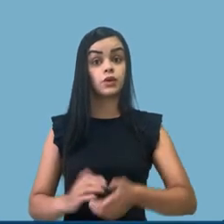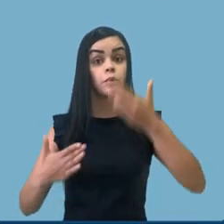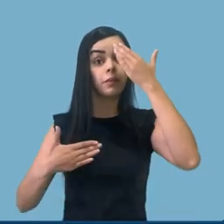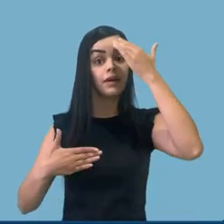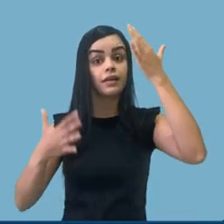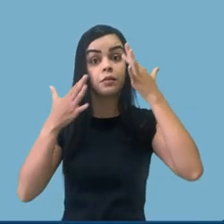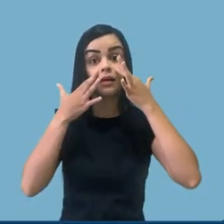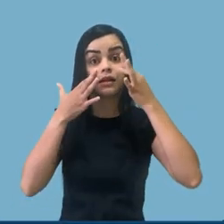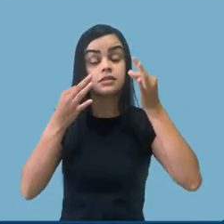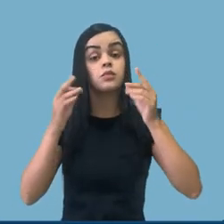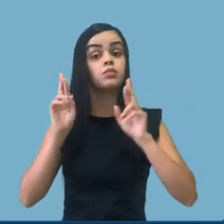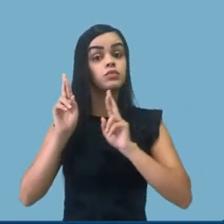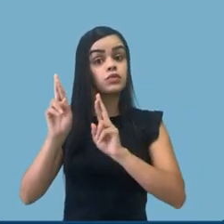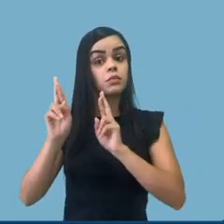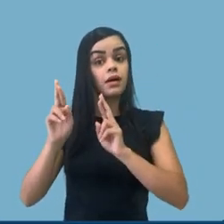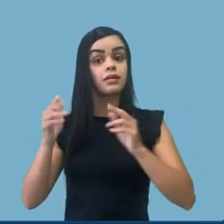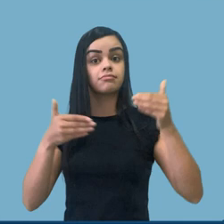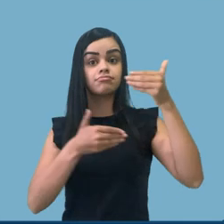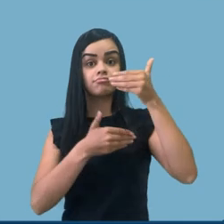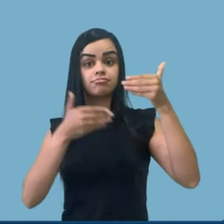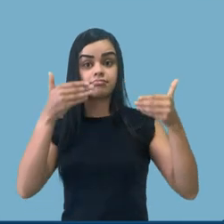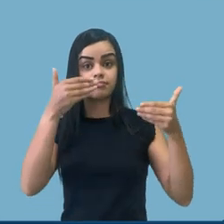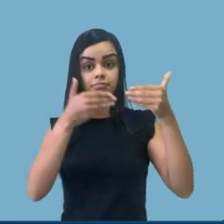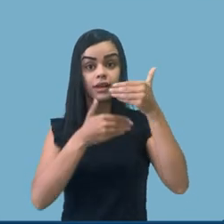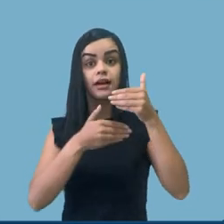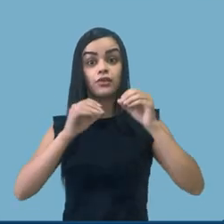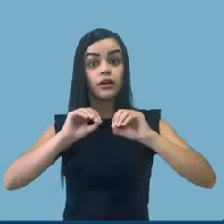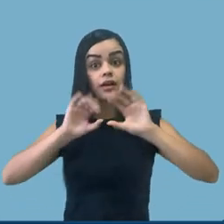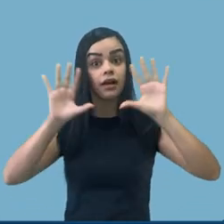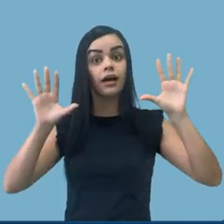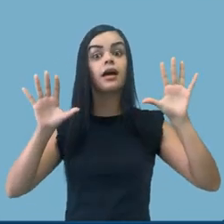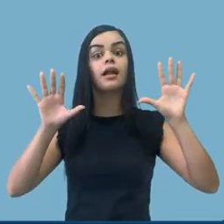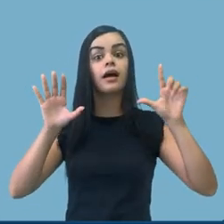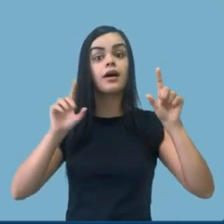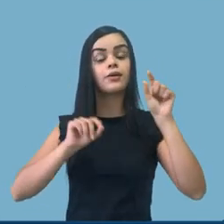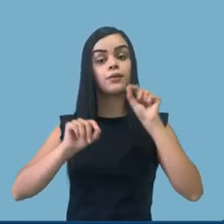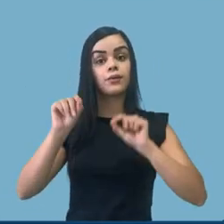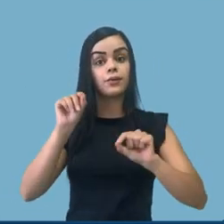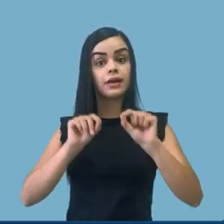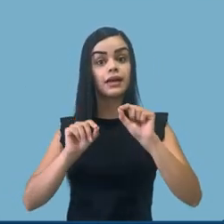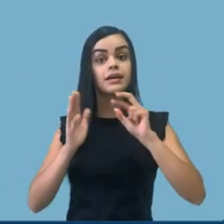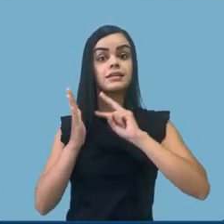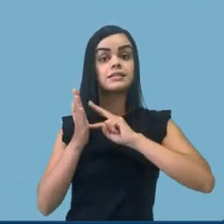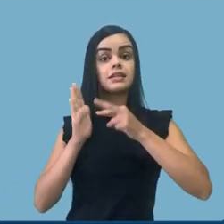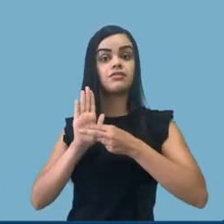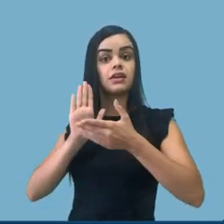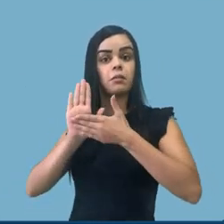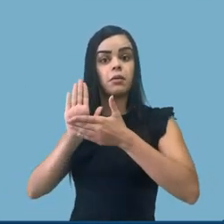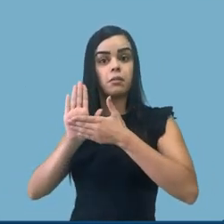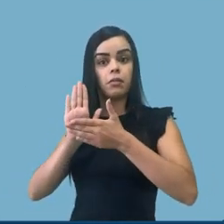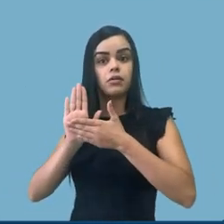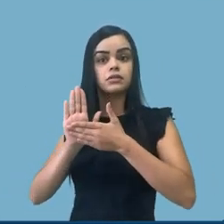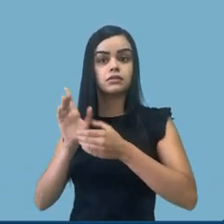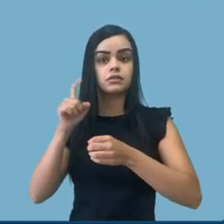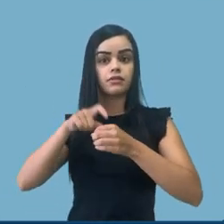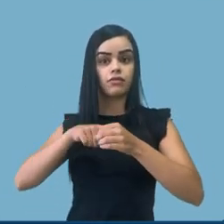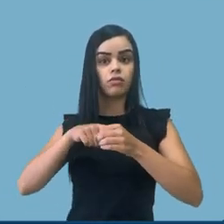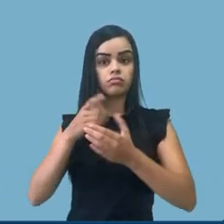Obrigado pela atenção, espero que esse slide tenha esclarecido um pouco mais o que é a proposta alternativa.